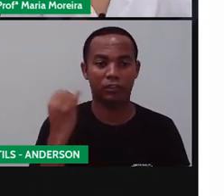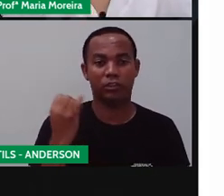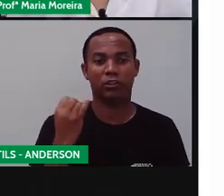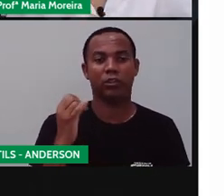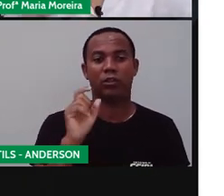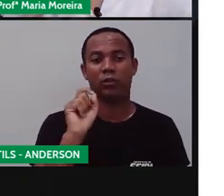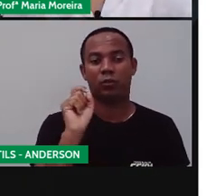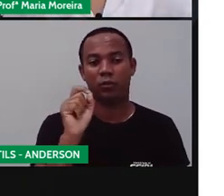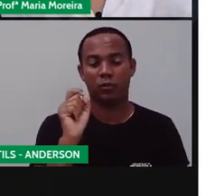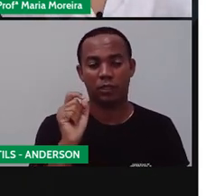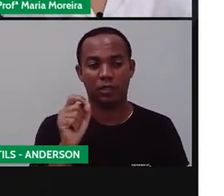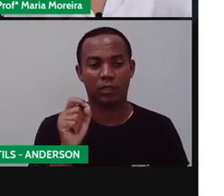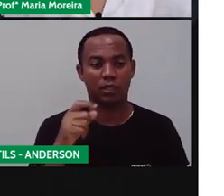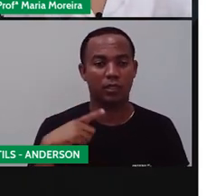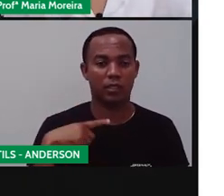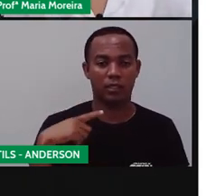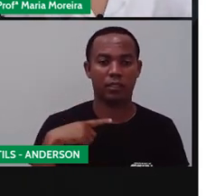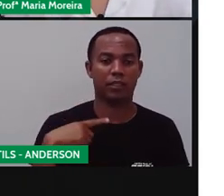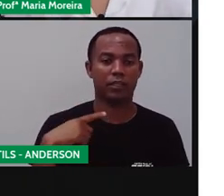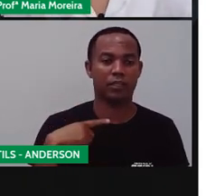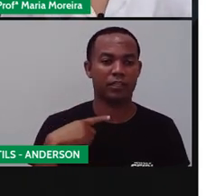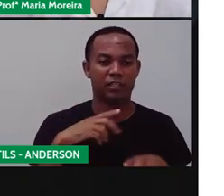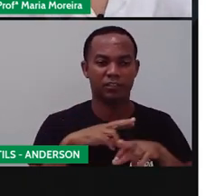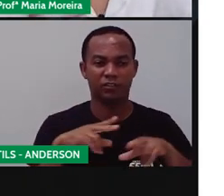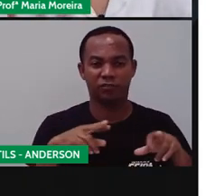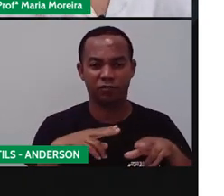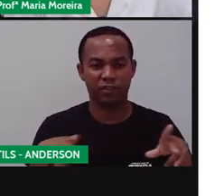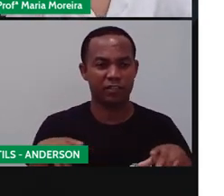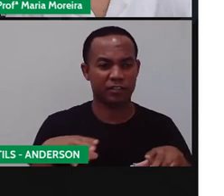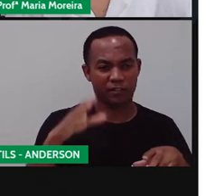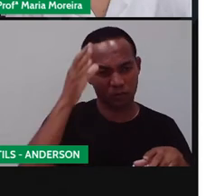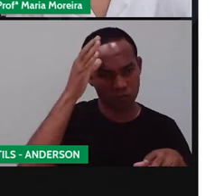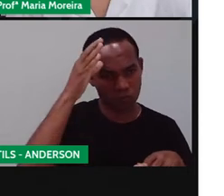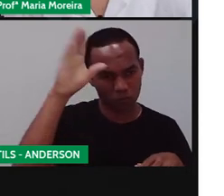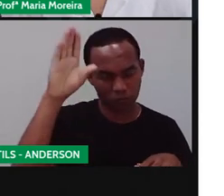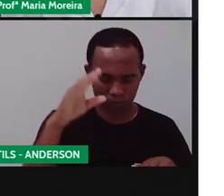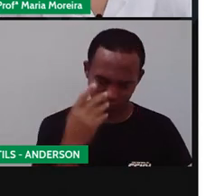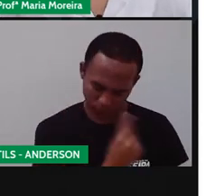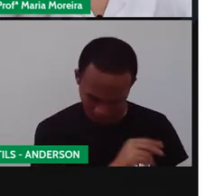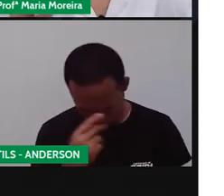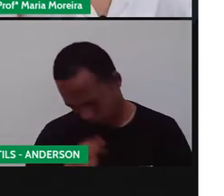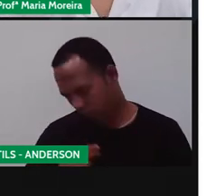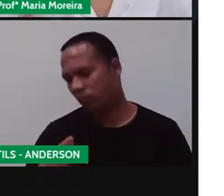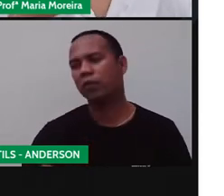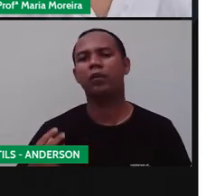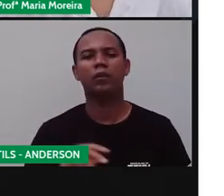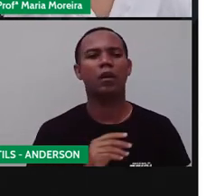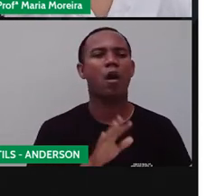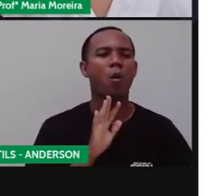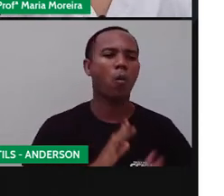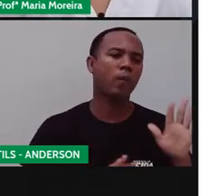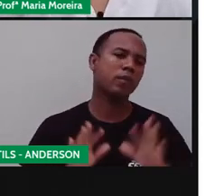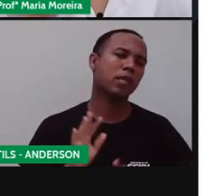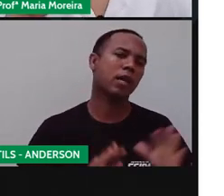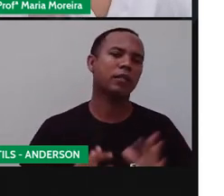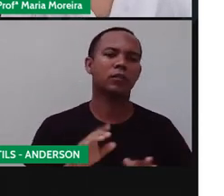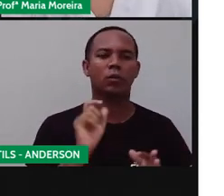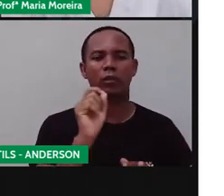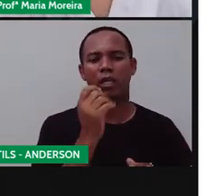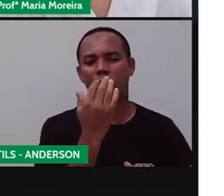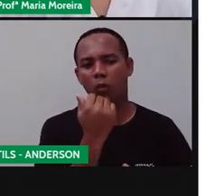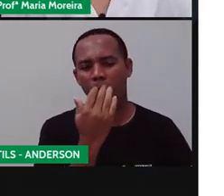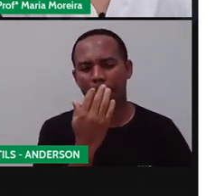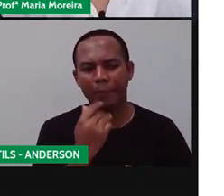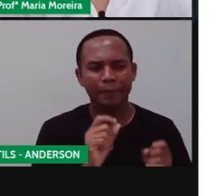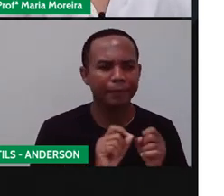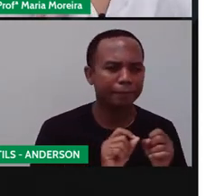e vários rituais, na verdade, né, destinados a esses orixás, tem esse cuidado alimentar com as pessoas que